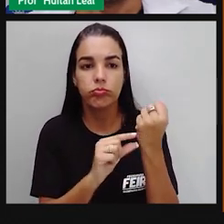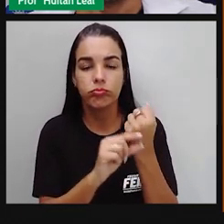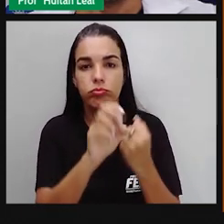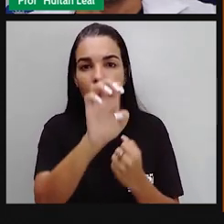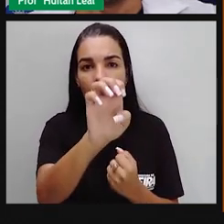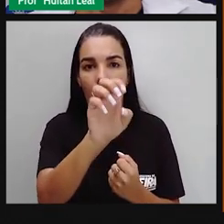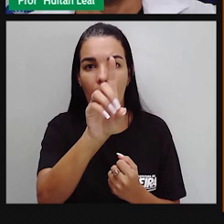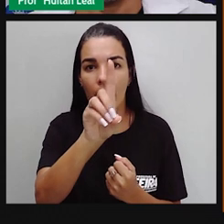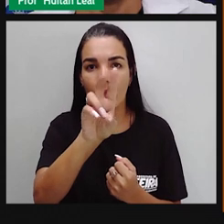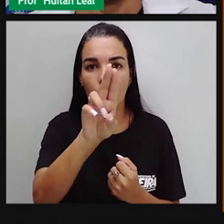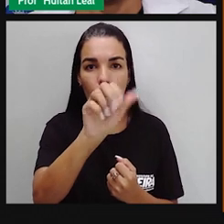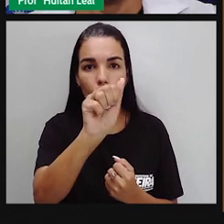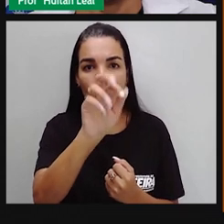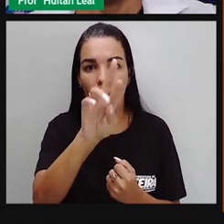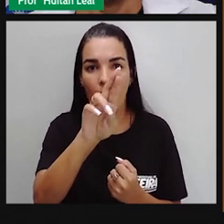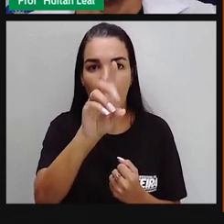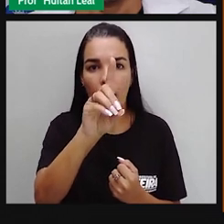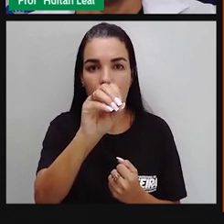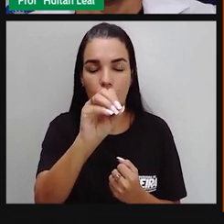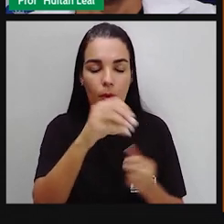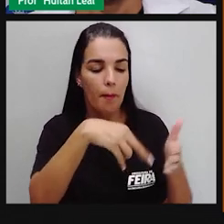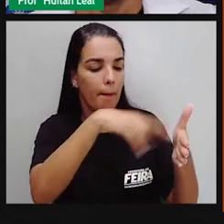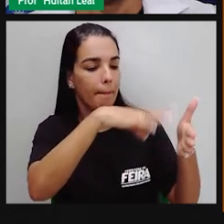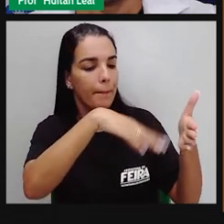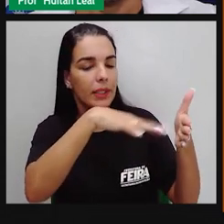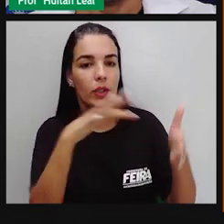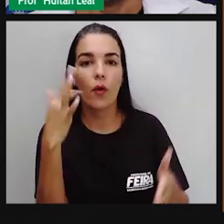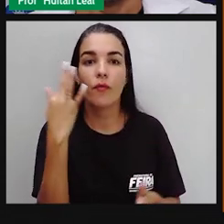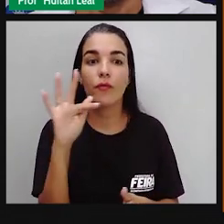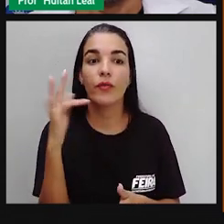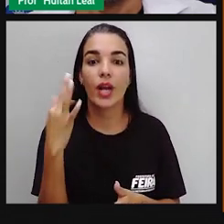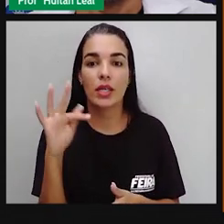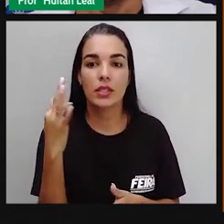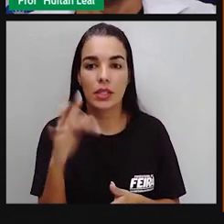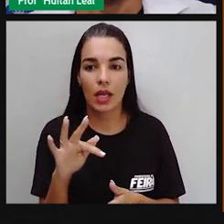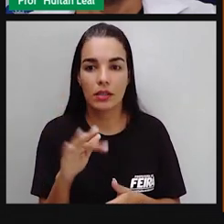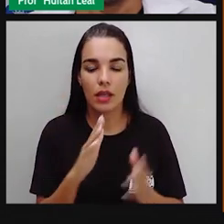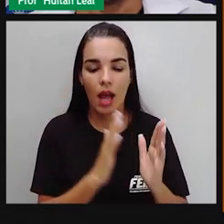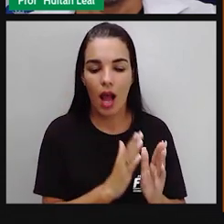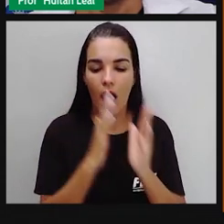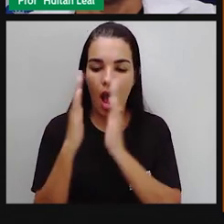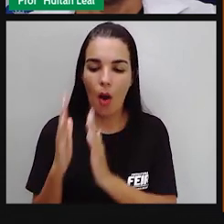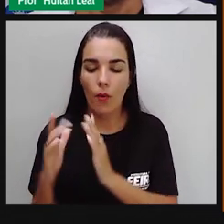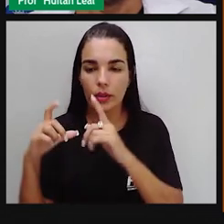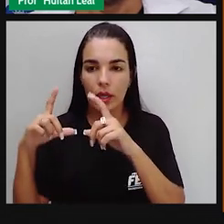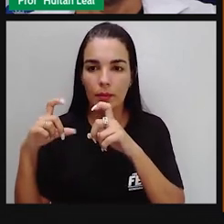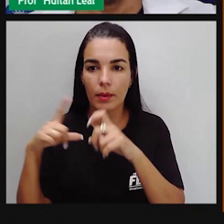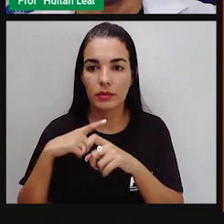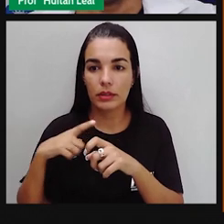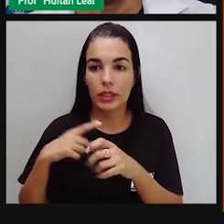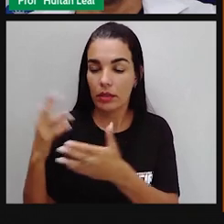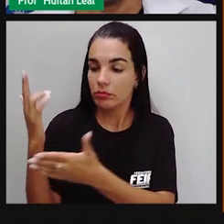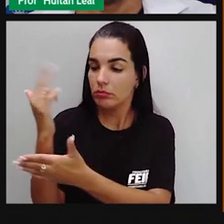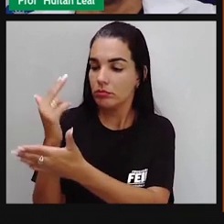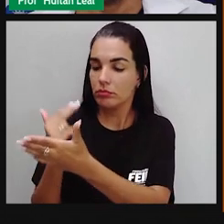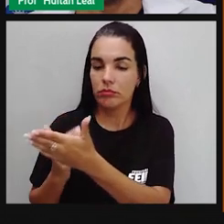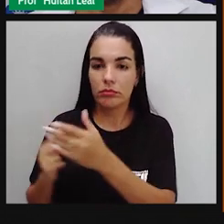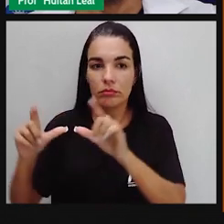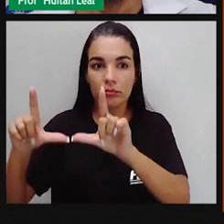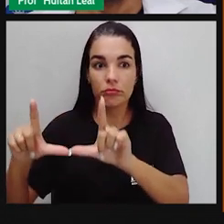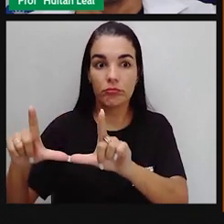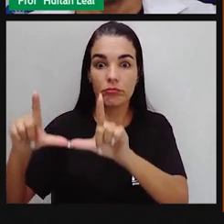de Edouard Manet, que era um pintor francês. E, ao lado, tem o quadro de